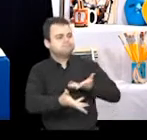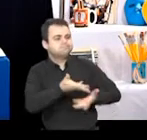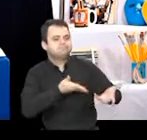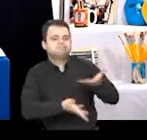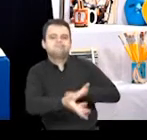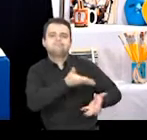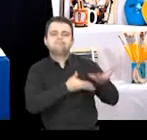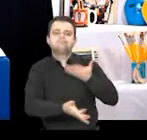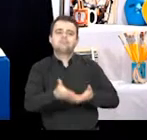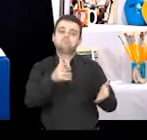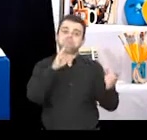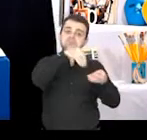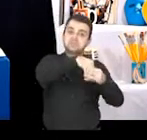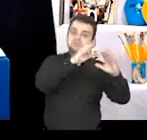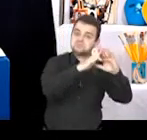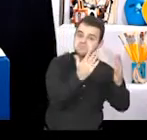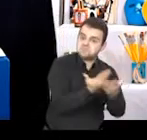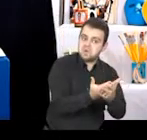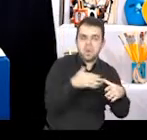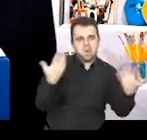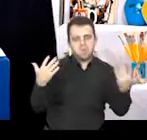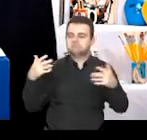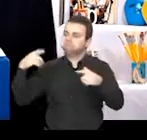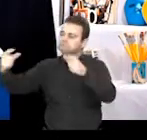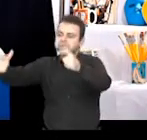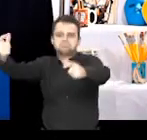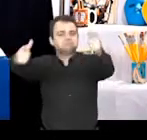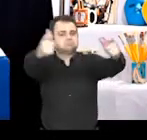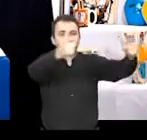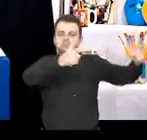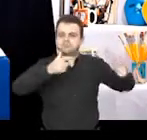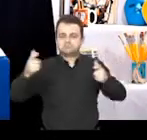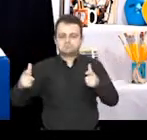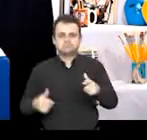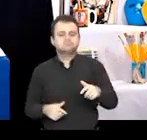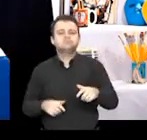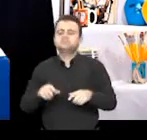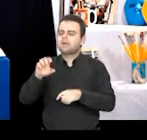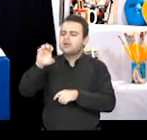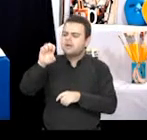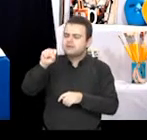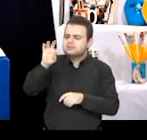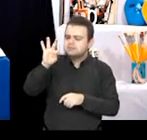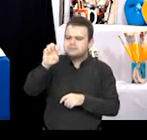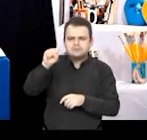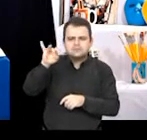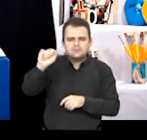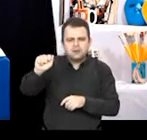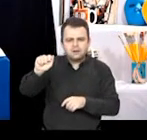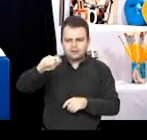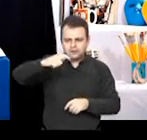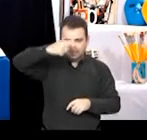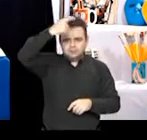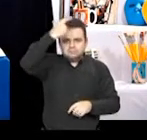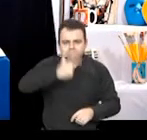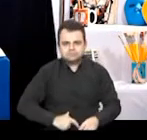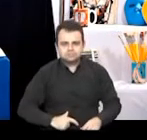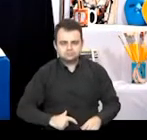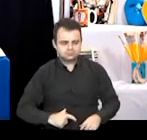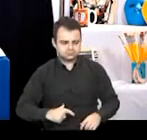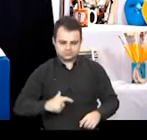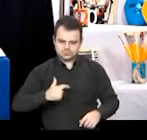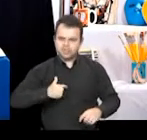arte dentro da escola e fora dela. Quando eu estou falando em estesia, eu estou falando da nossa capacidade de